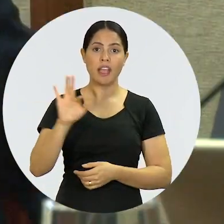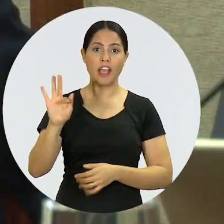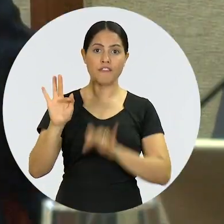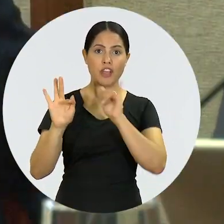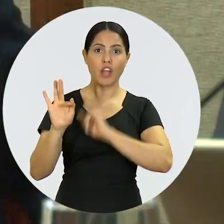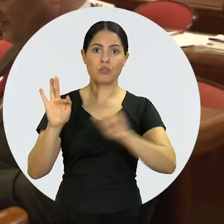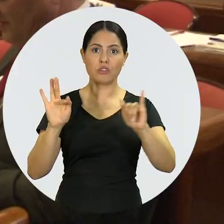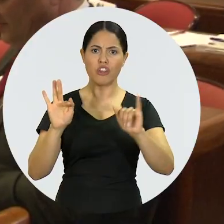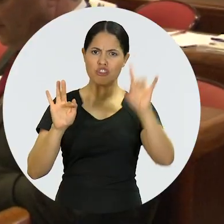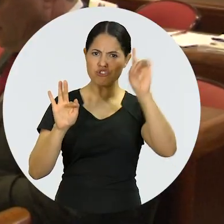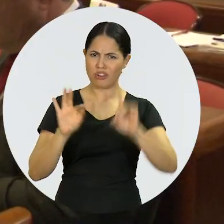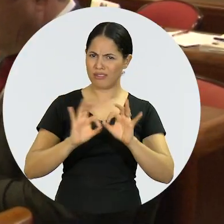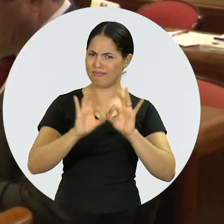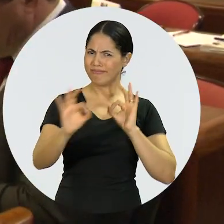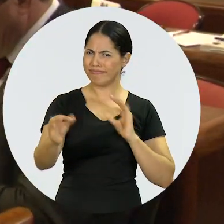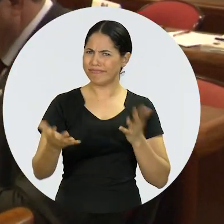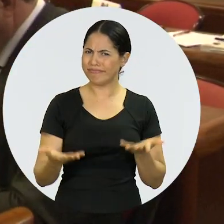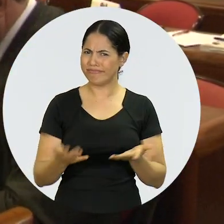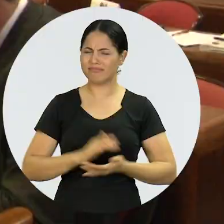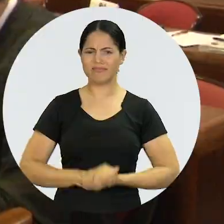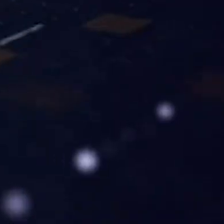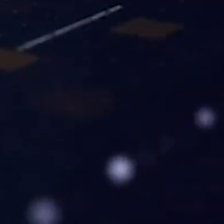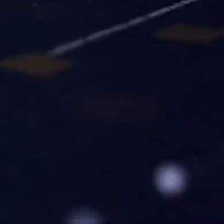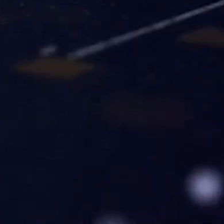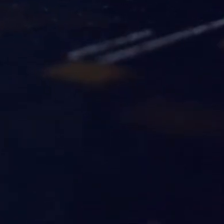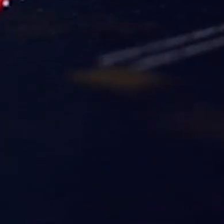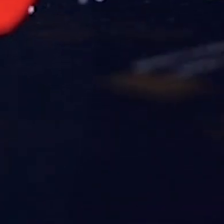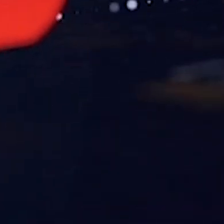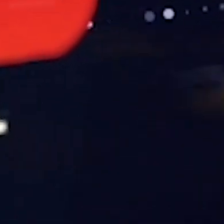STF contra a graduação em direito à distância.